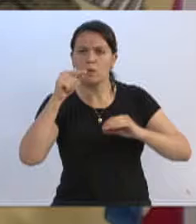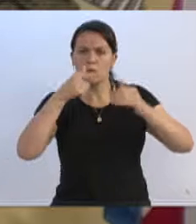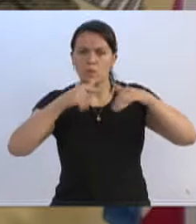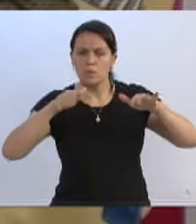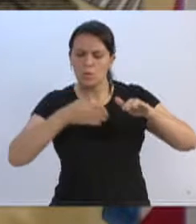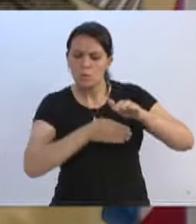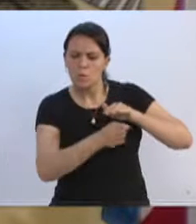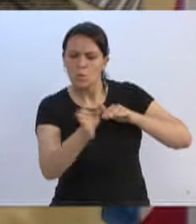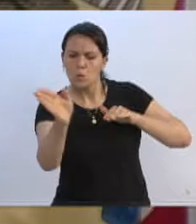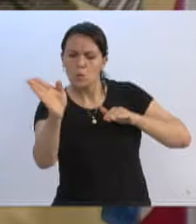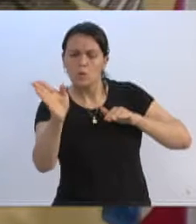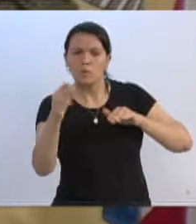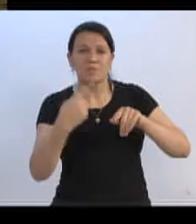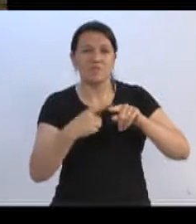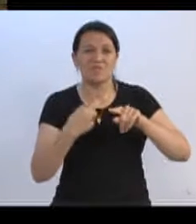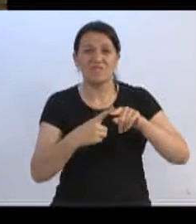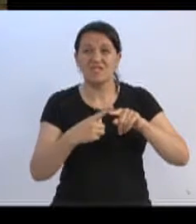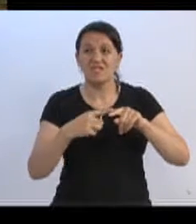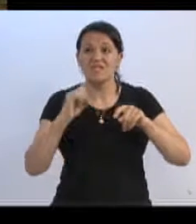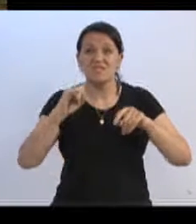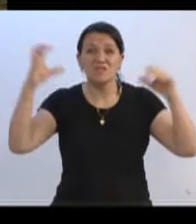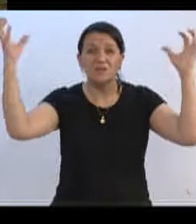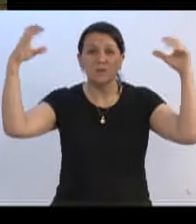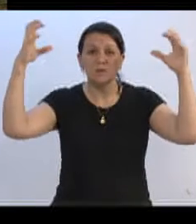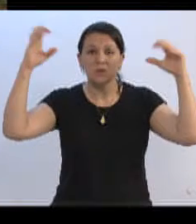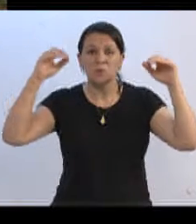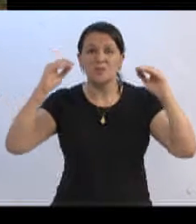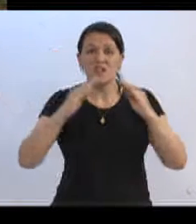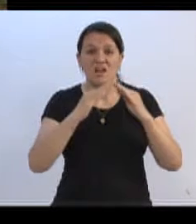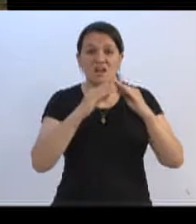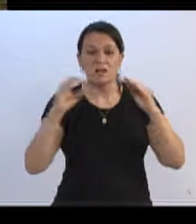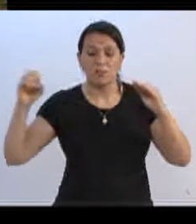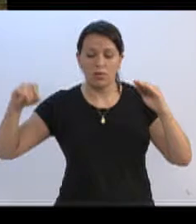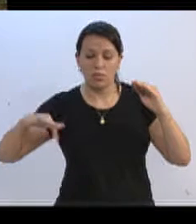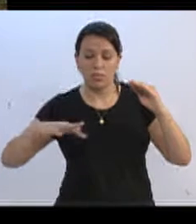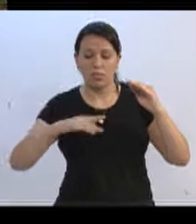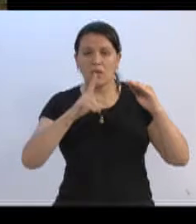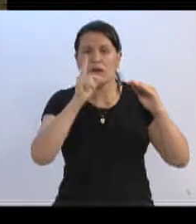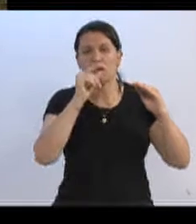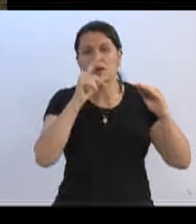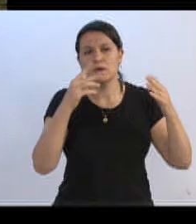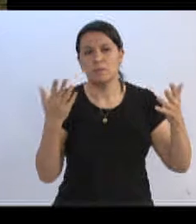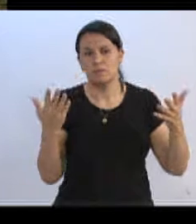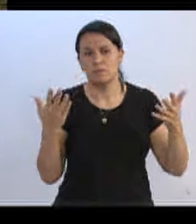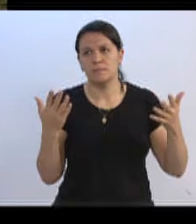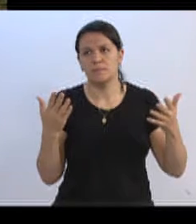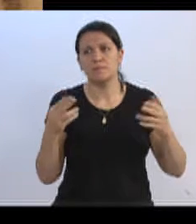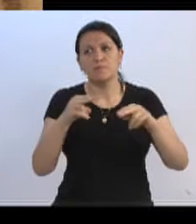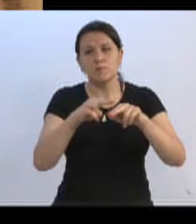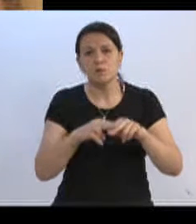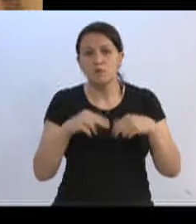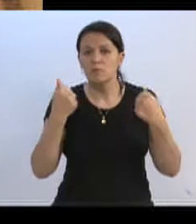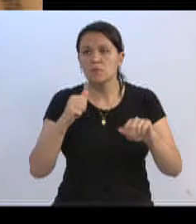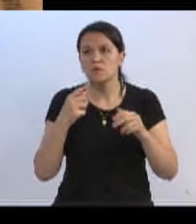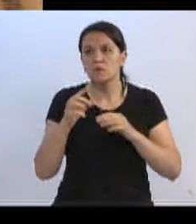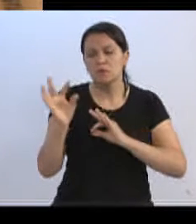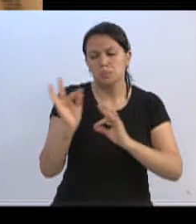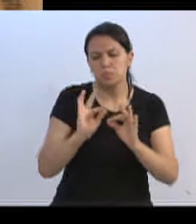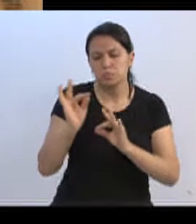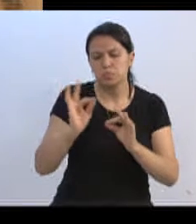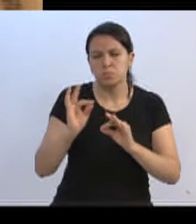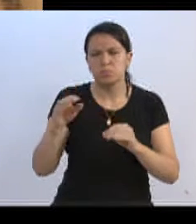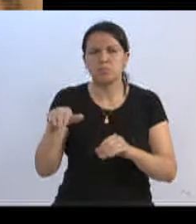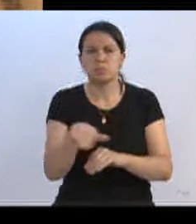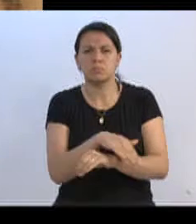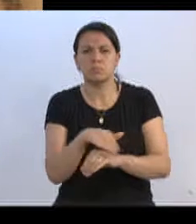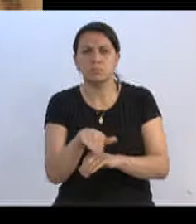fortes chuvas e enxurradas, várias casas ficam alagadas, e onde será feito na oportunidade um desassoreamento neste local. Nas proximidades também da rua